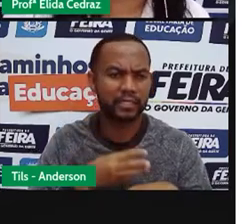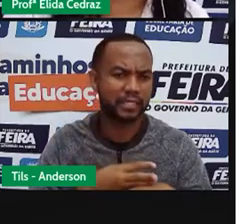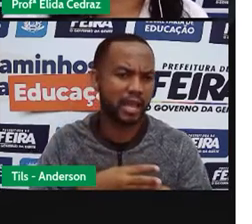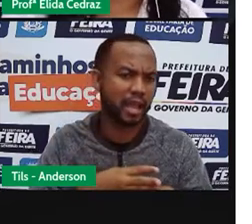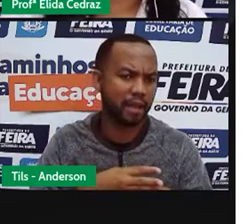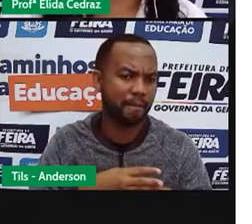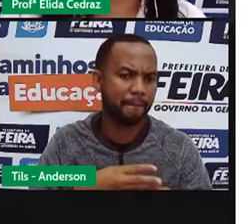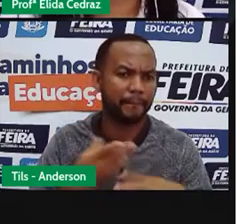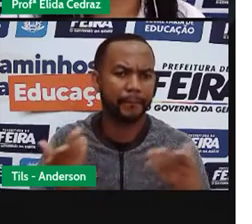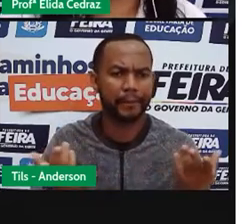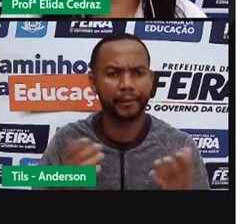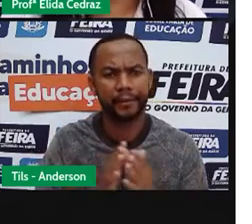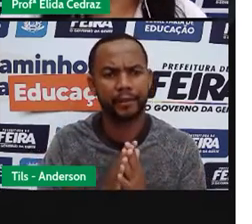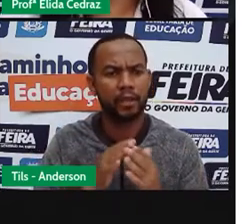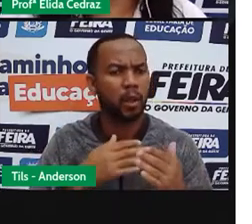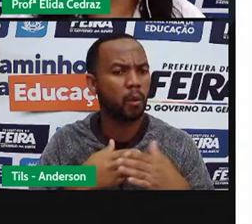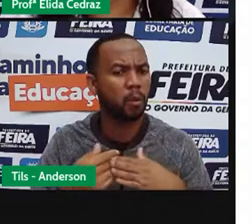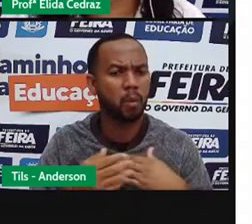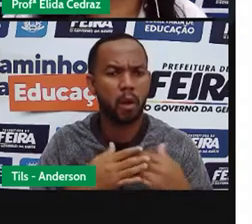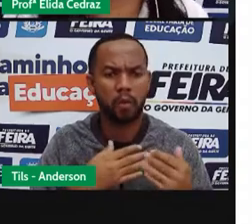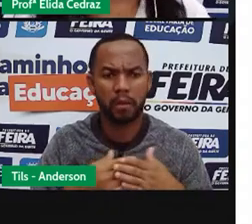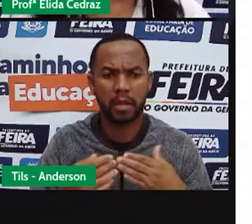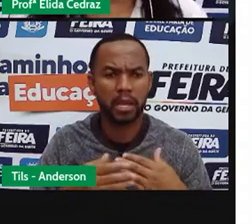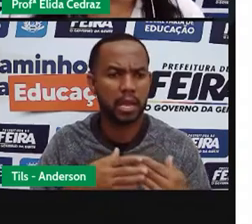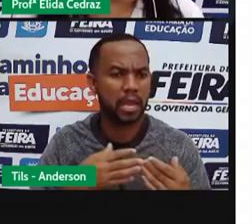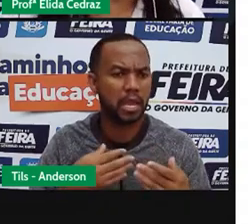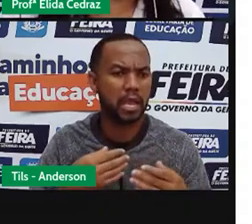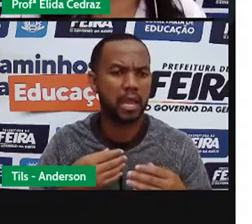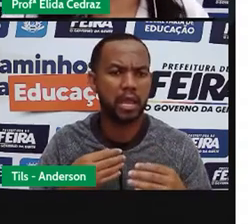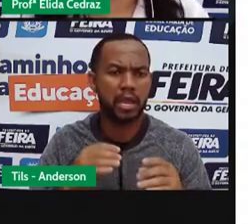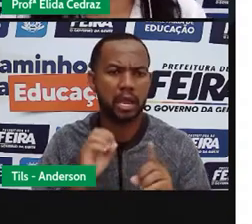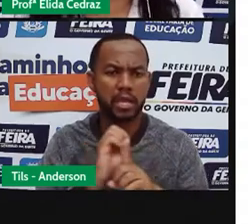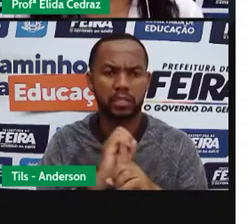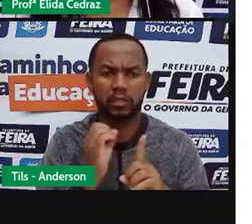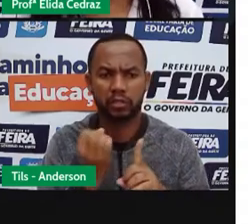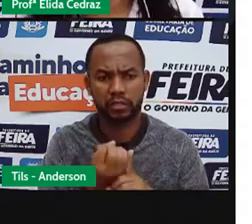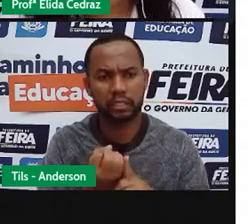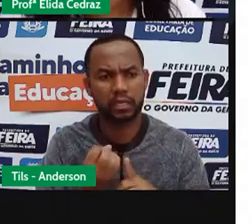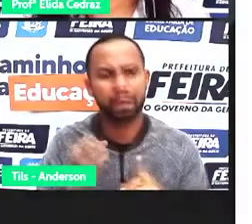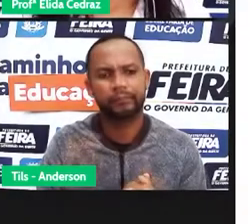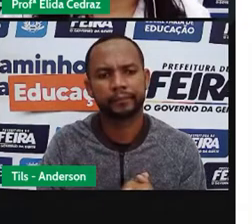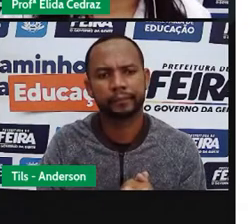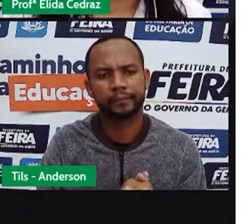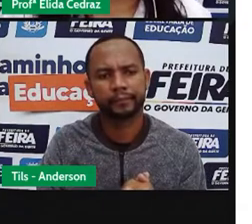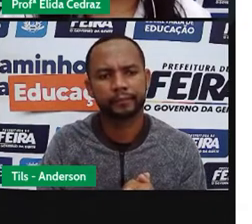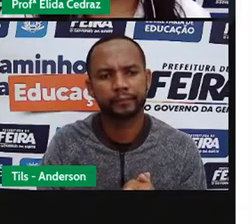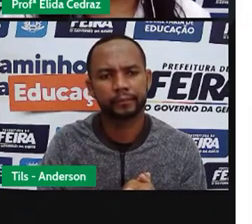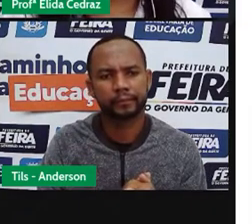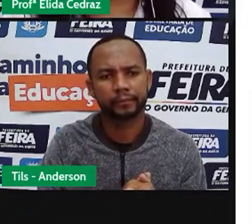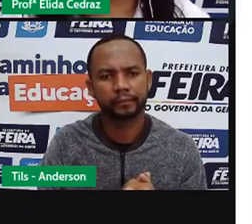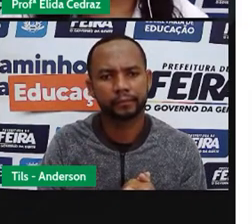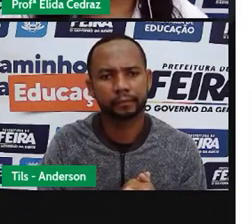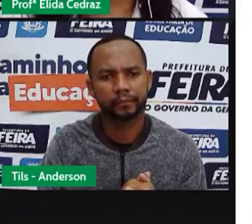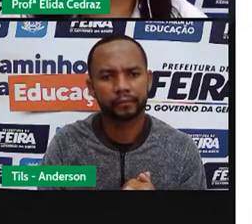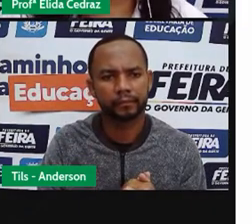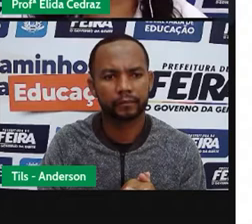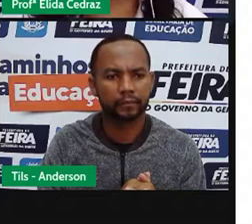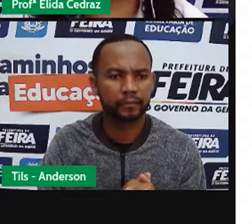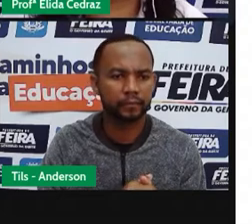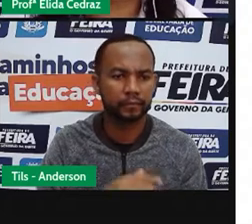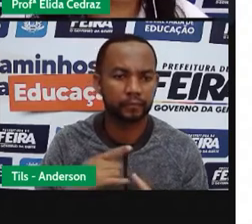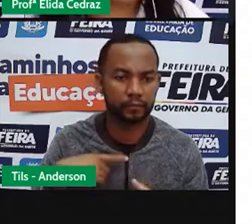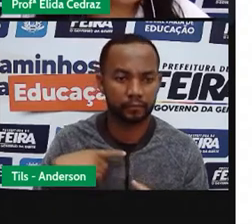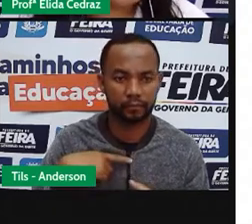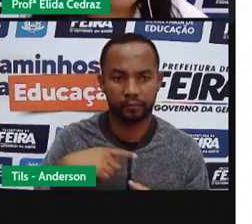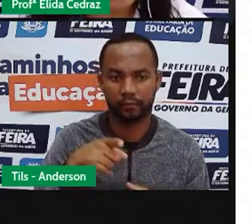no Instagram, em qualquer rede social que nós tenhamos e que costumamos usar. Esses são alguns